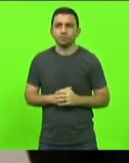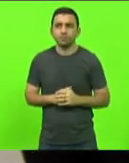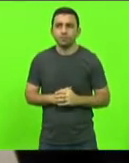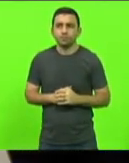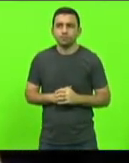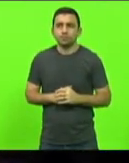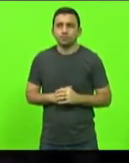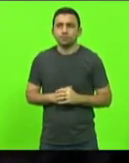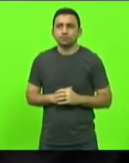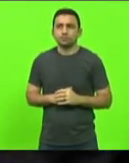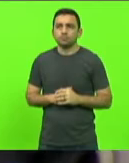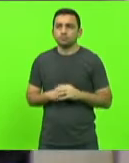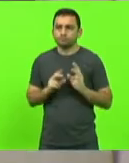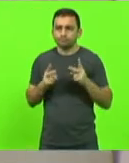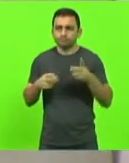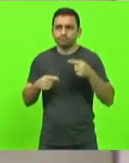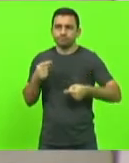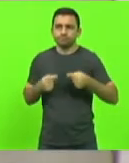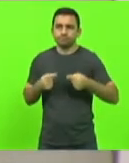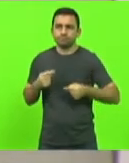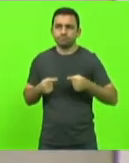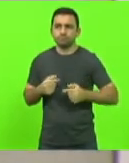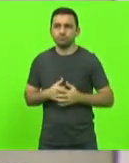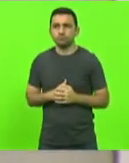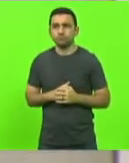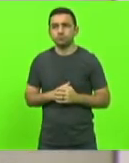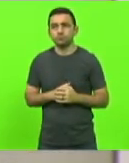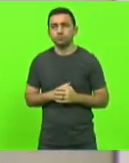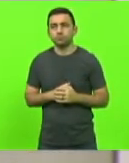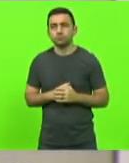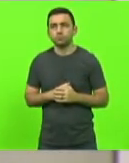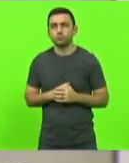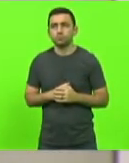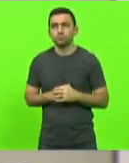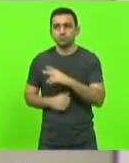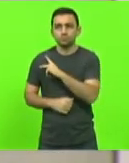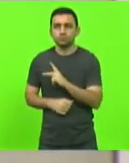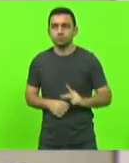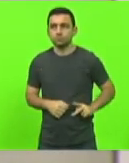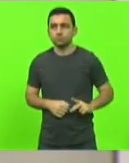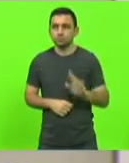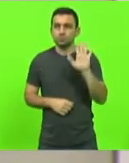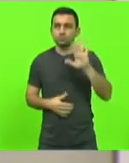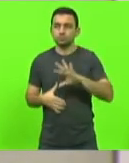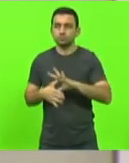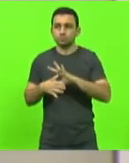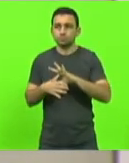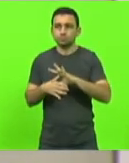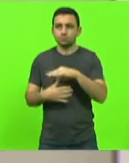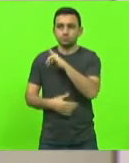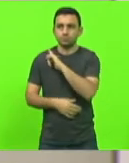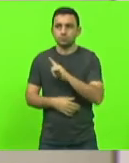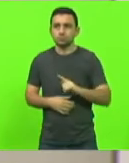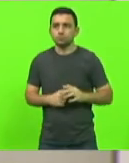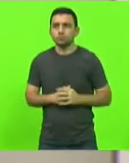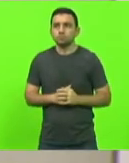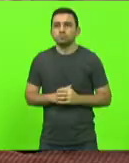O veto continua em discussão. Presidente. A palavra o líder de governo, deputado José Milton Schaeffer.